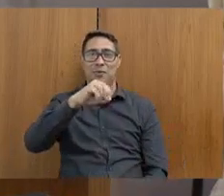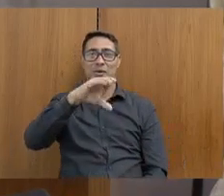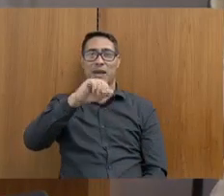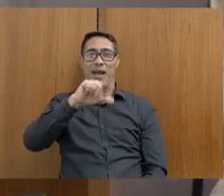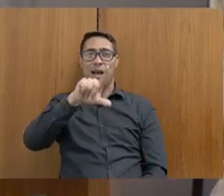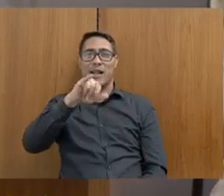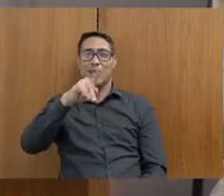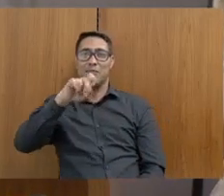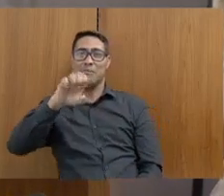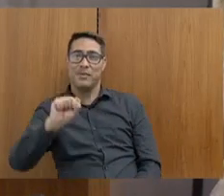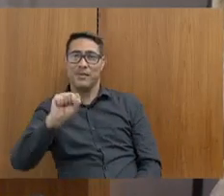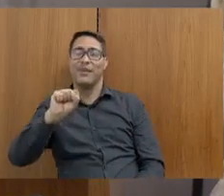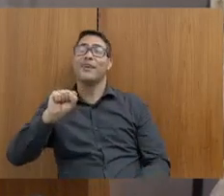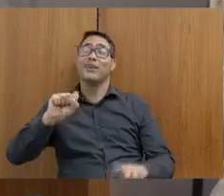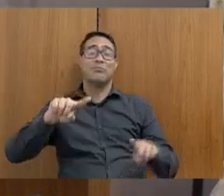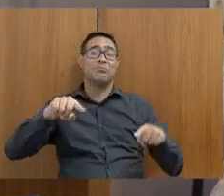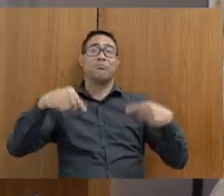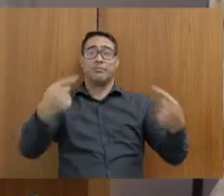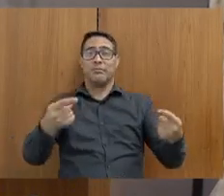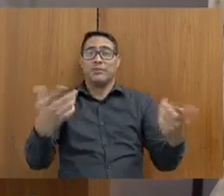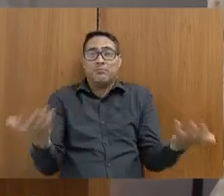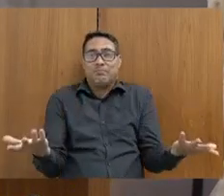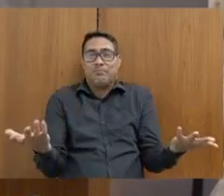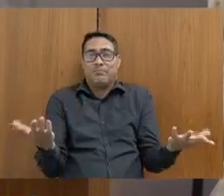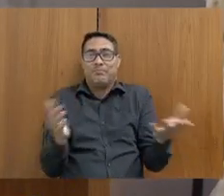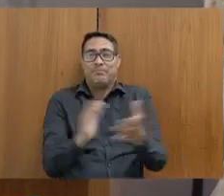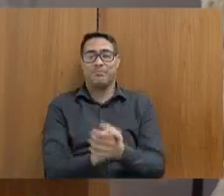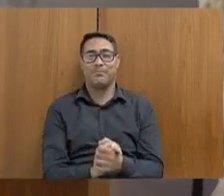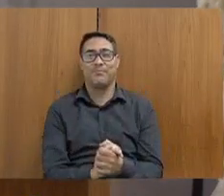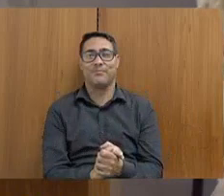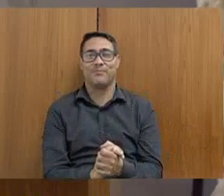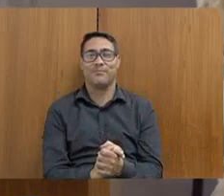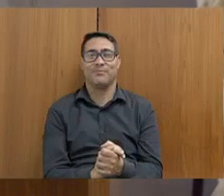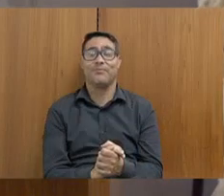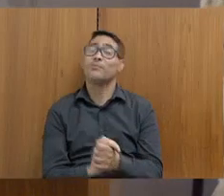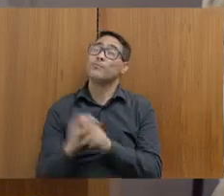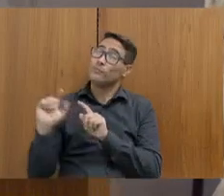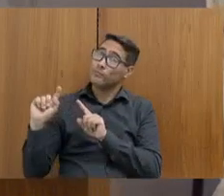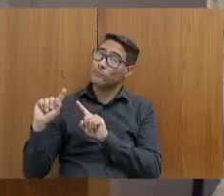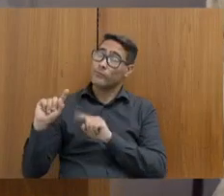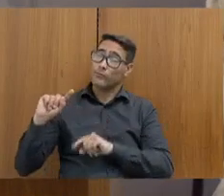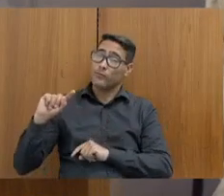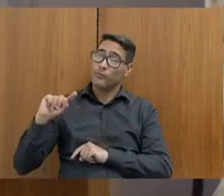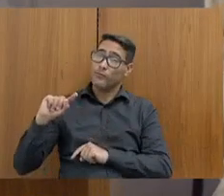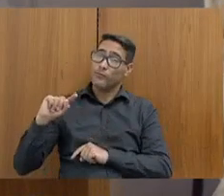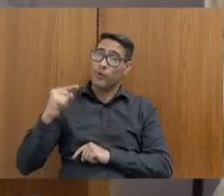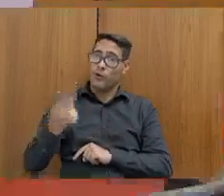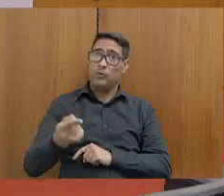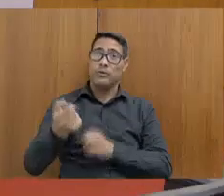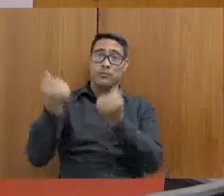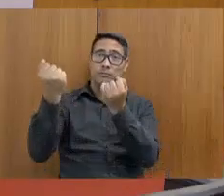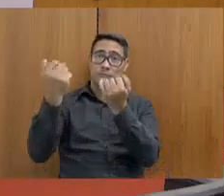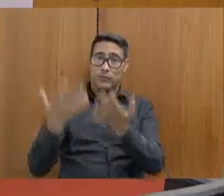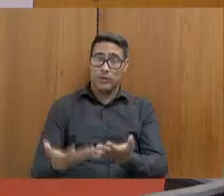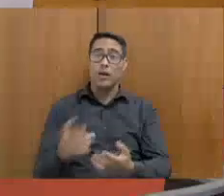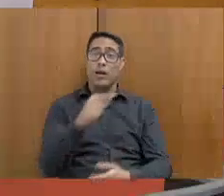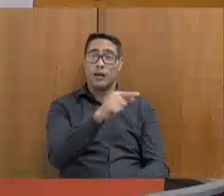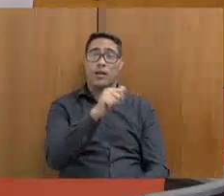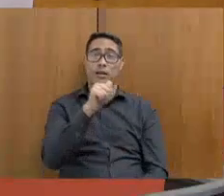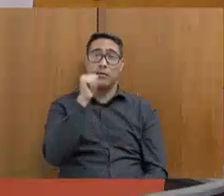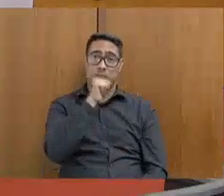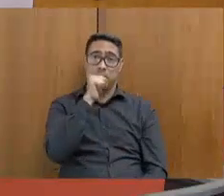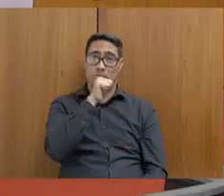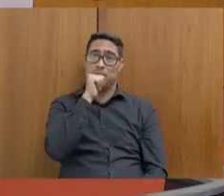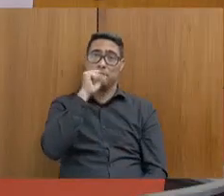depois do pós-moderna. Mas, enfim, o outro ponto que o falou foi com relação aos feminicídios. Obviamente